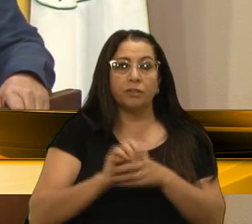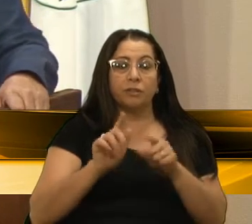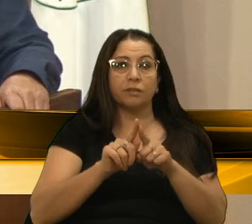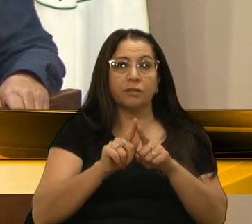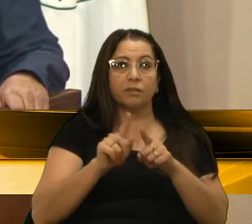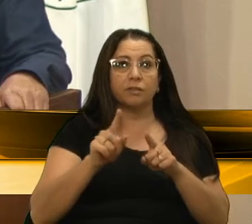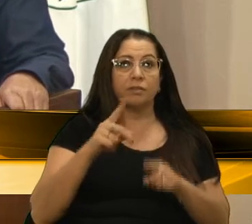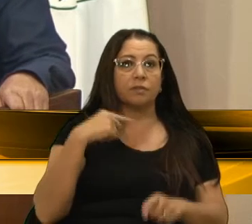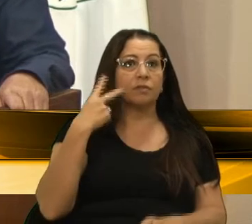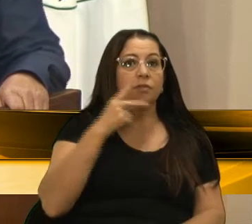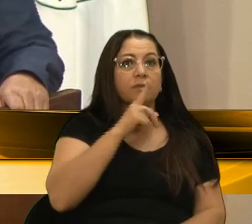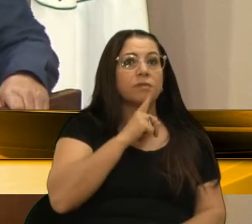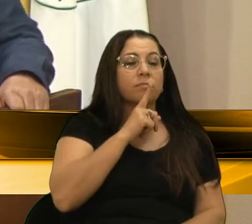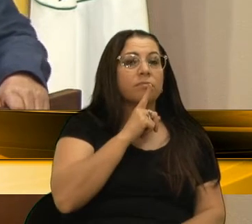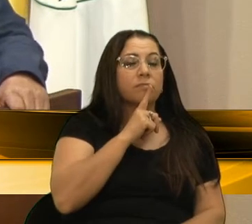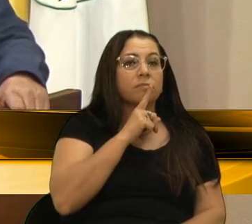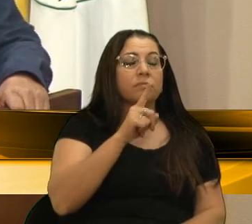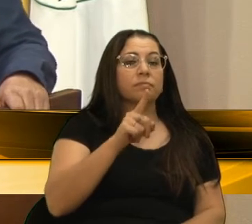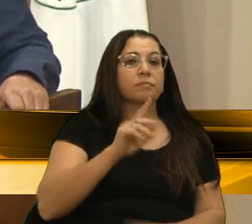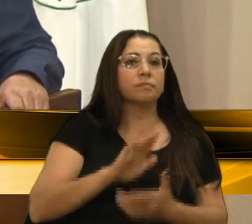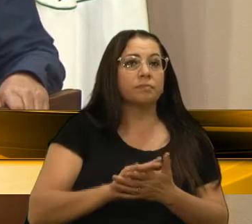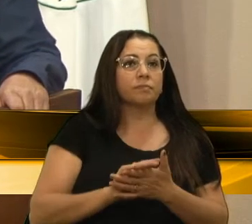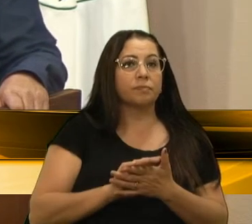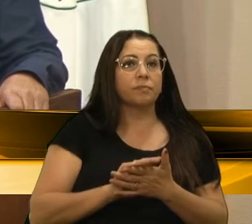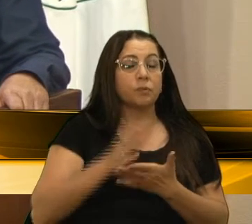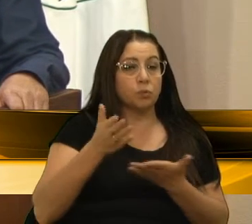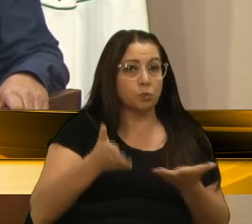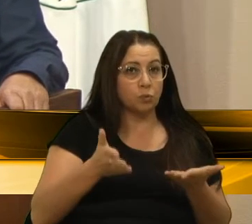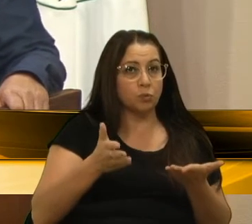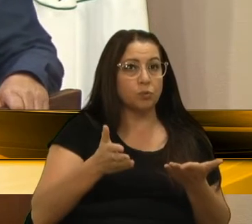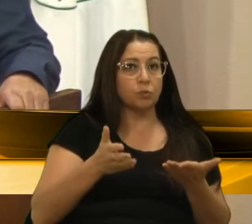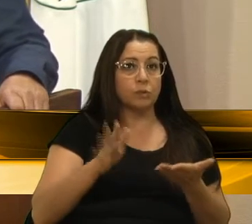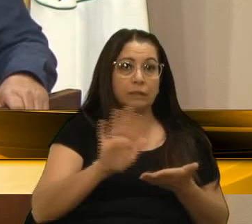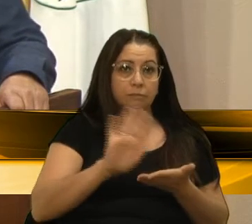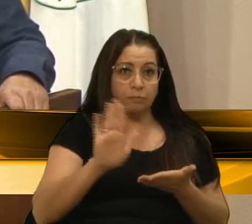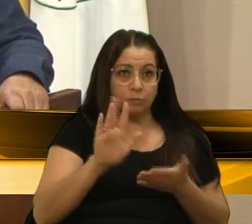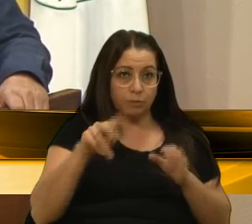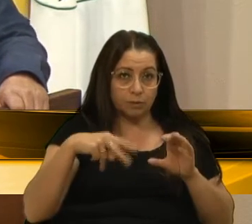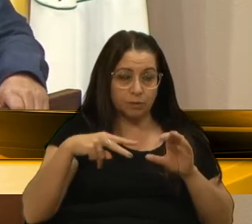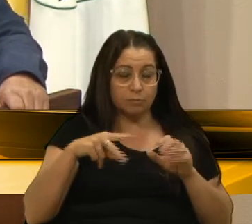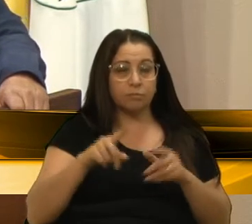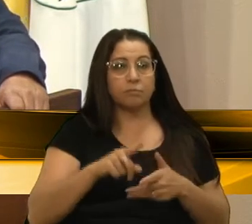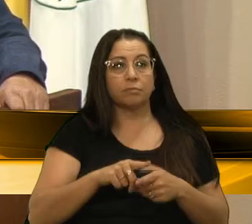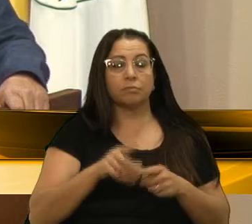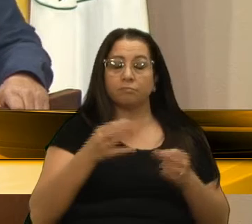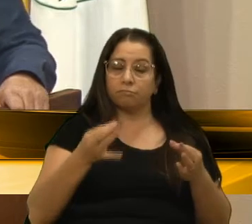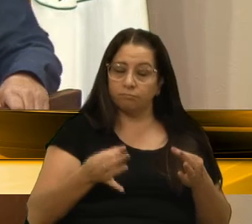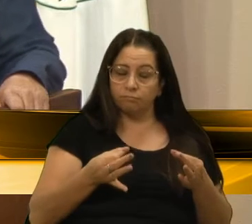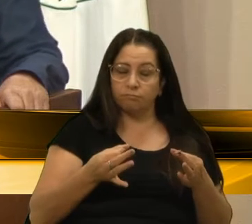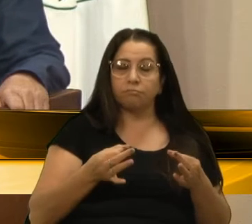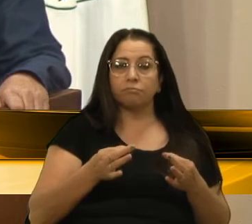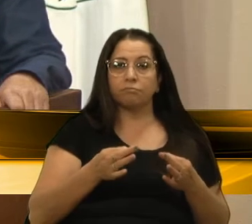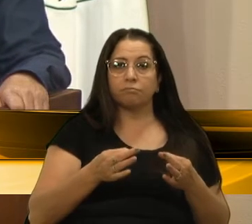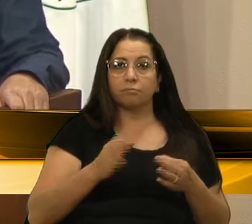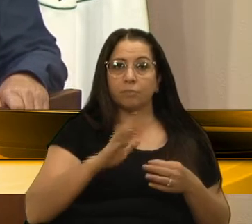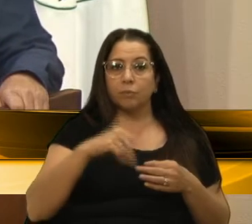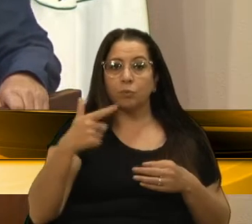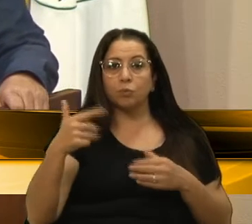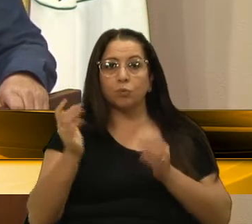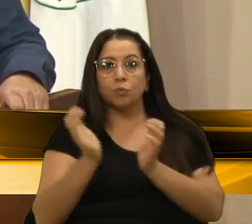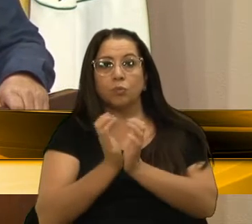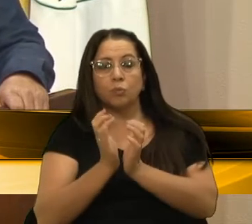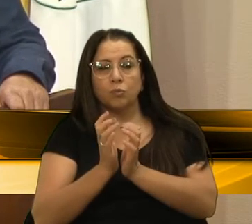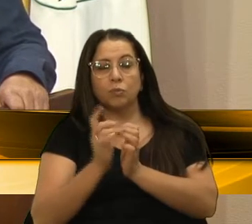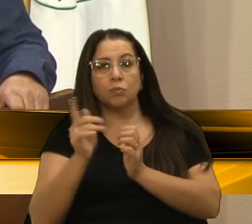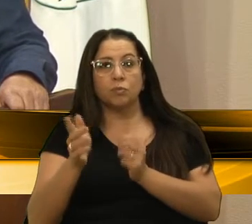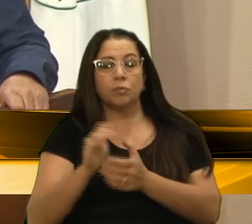quero só deixar o, que o senhor, hoje, se despede da Câmara, mas, com certeza, os demais colegas, que estão saindo